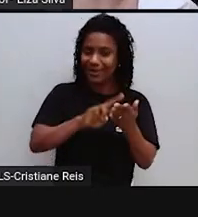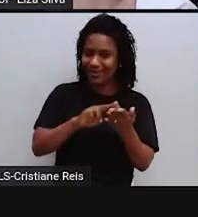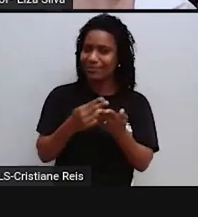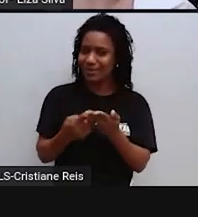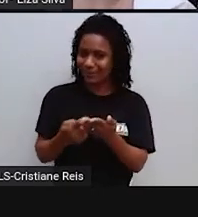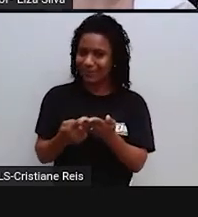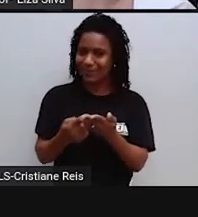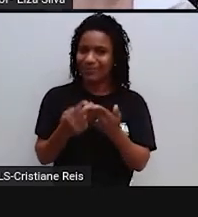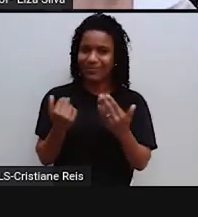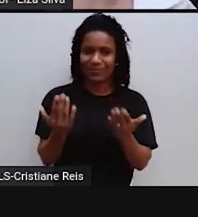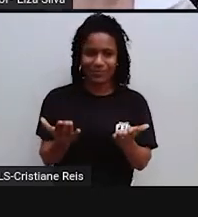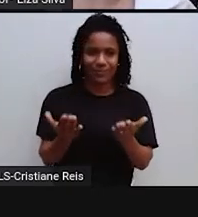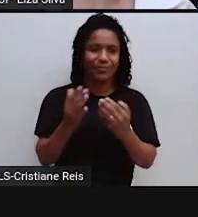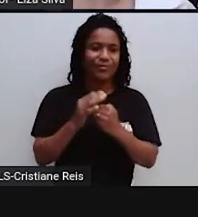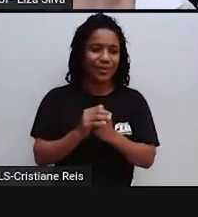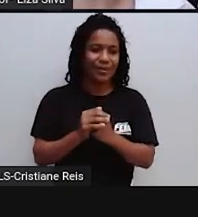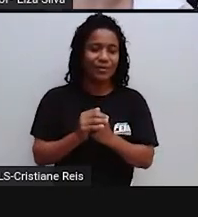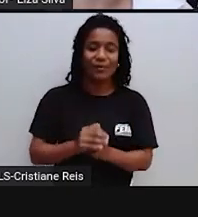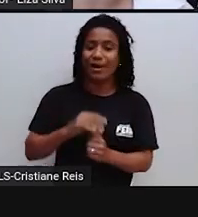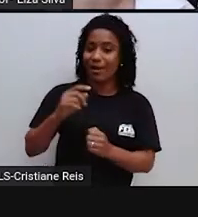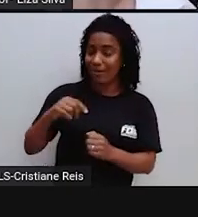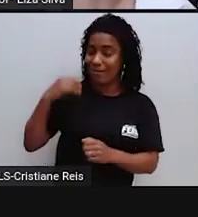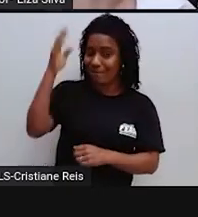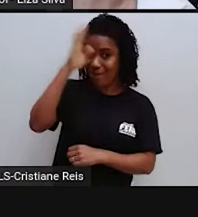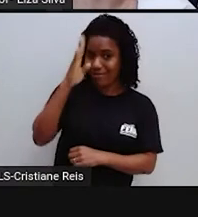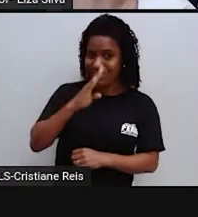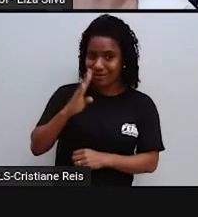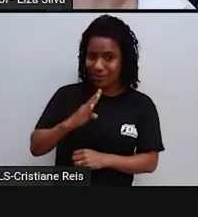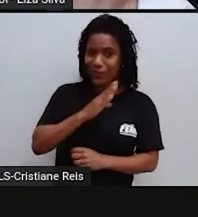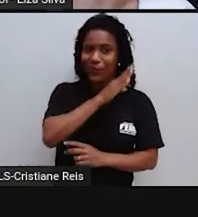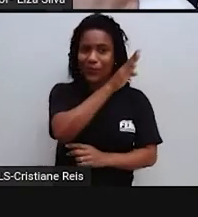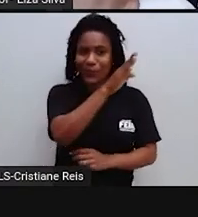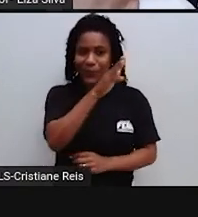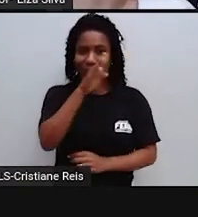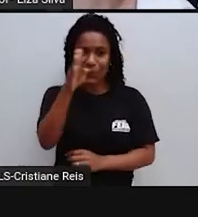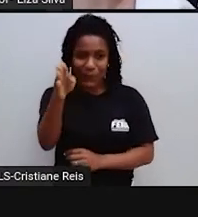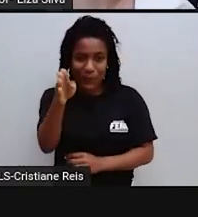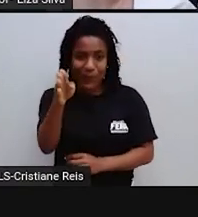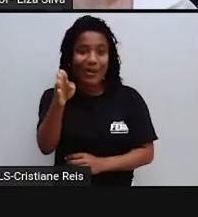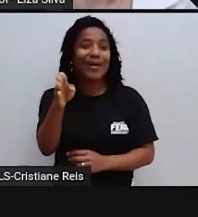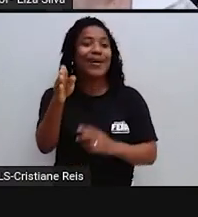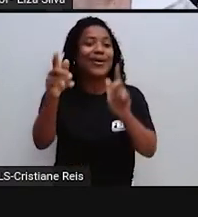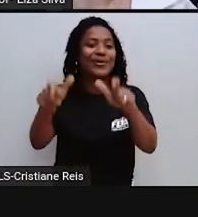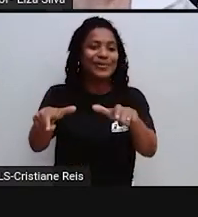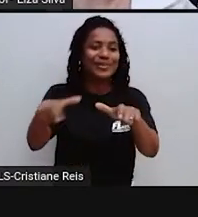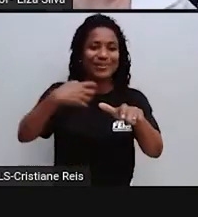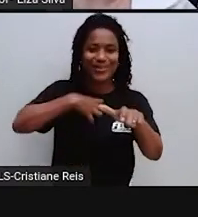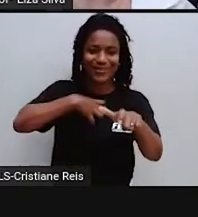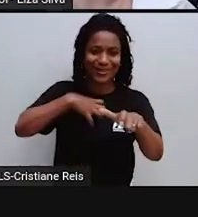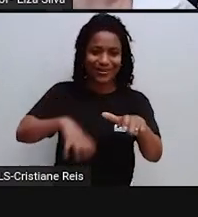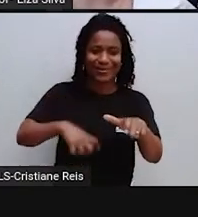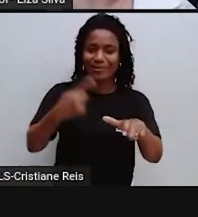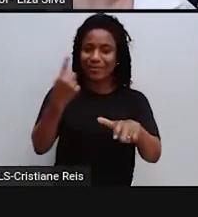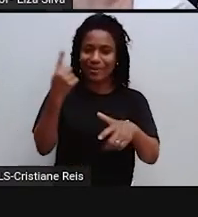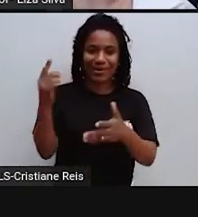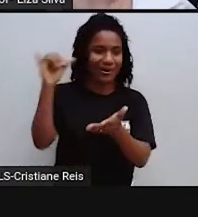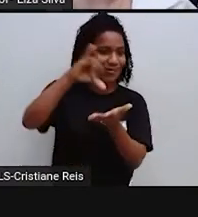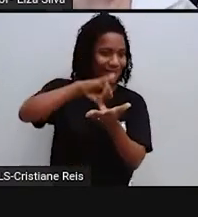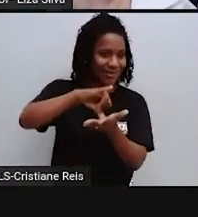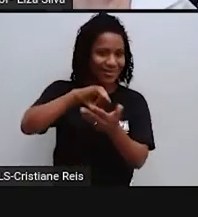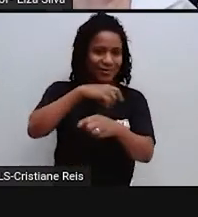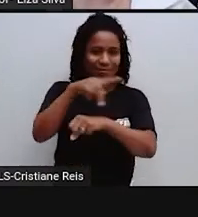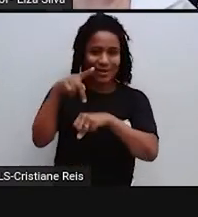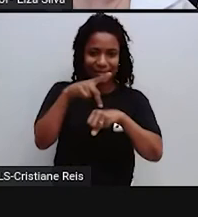Que ela fez Aqui no Brasil Foi lá em Salvador Que é a primeira Capital do país É uma cidade Fantástica